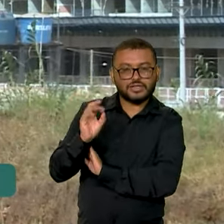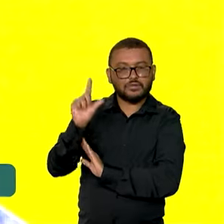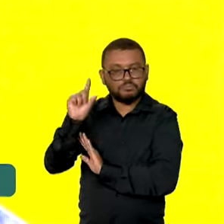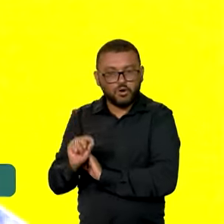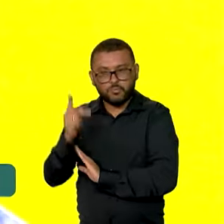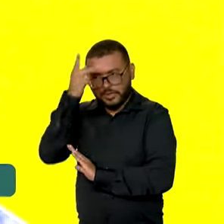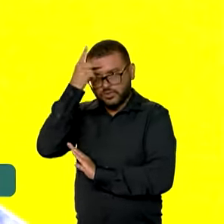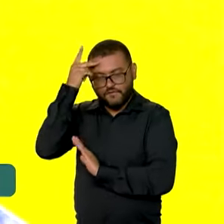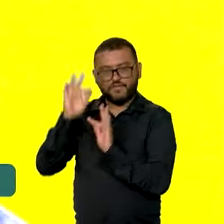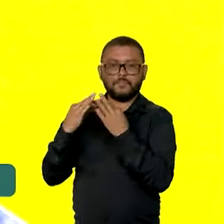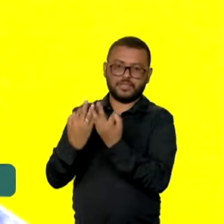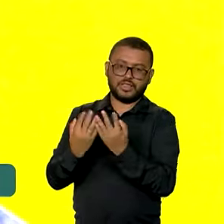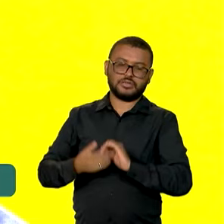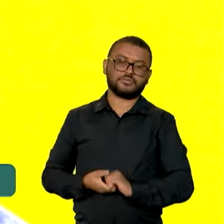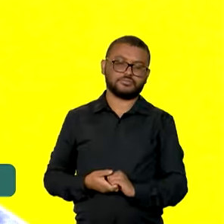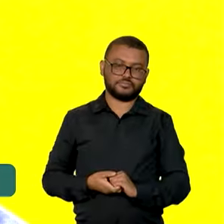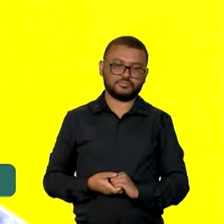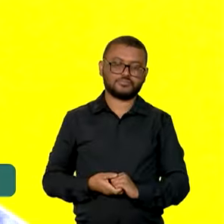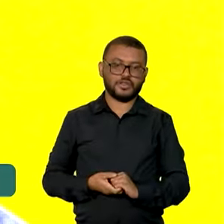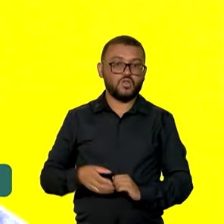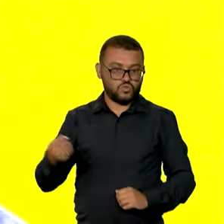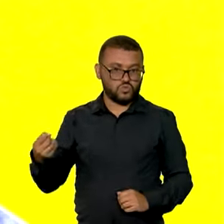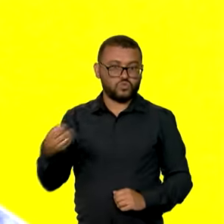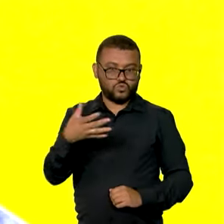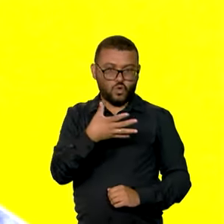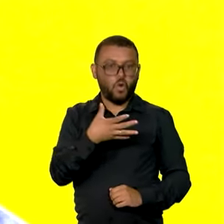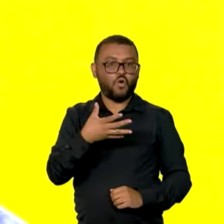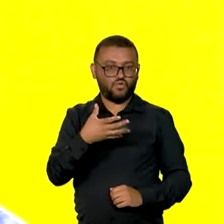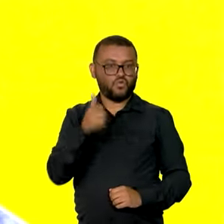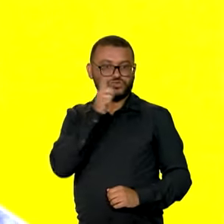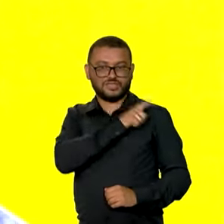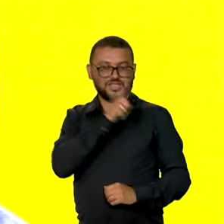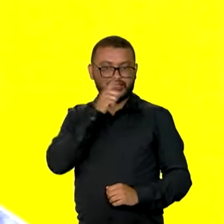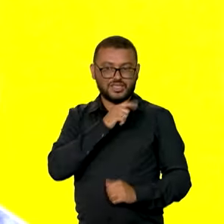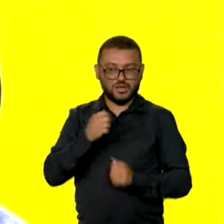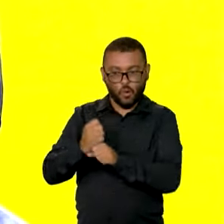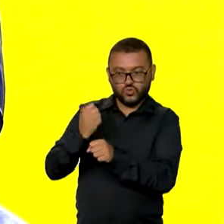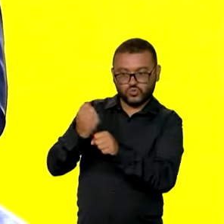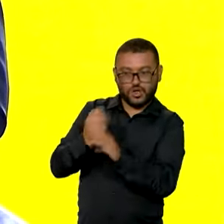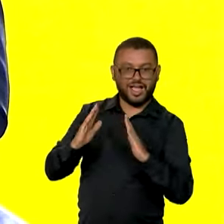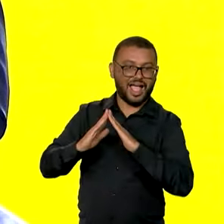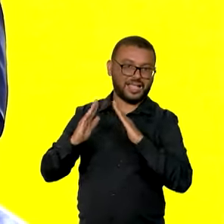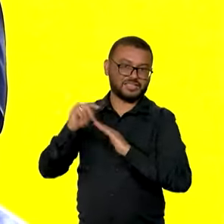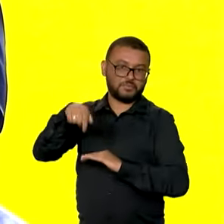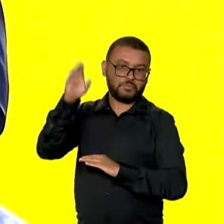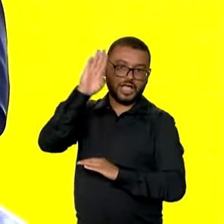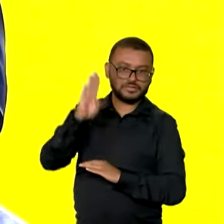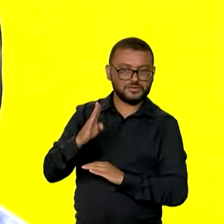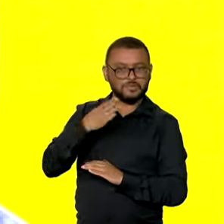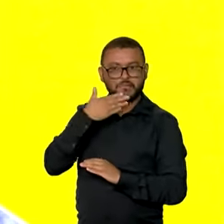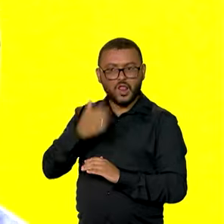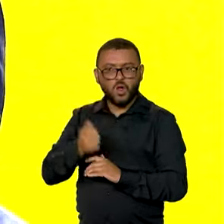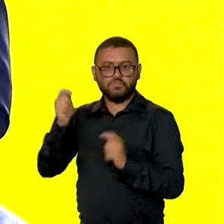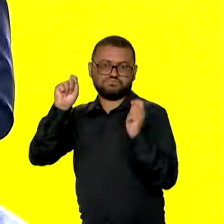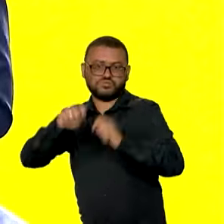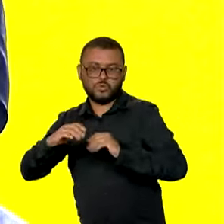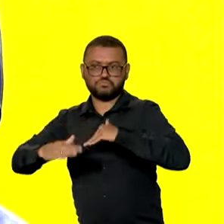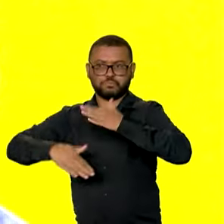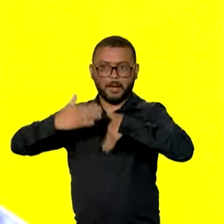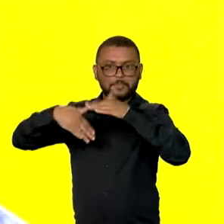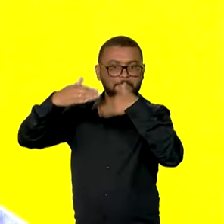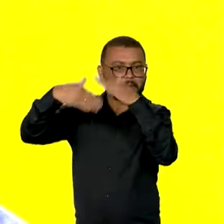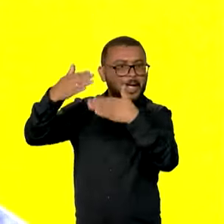média. Nós podemos efetivamente ter um novo mercado imobiliário no Brasil com um potencial de crescimento